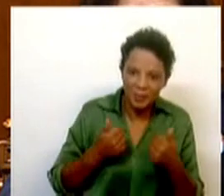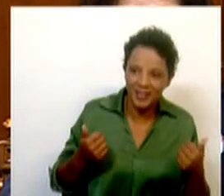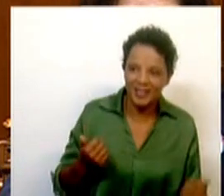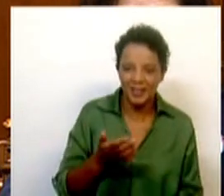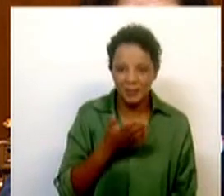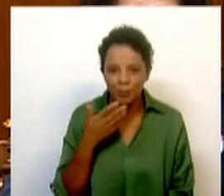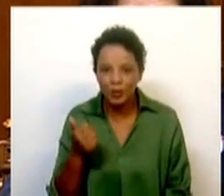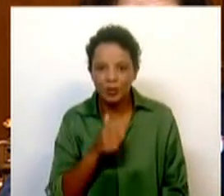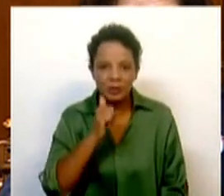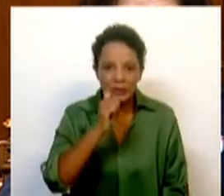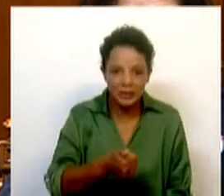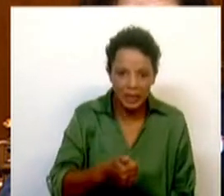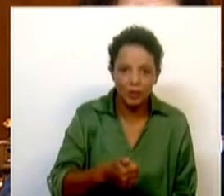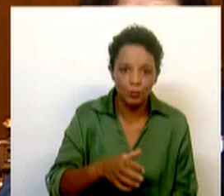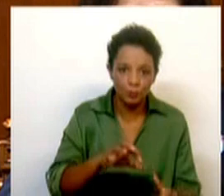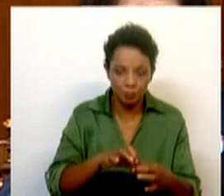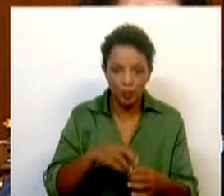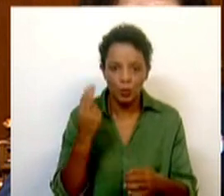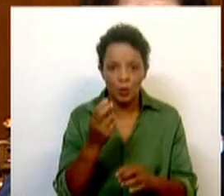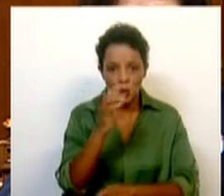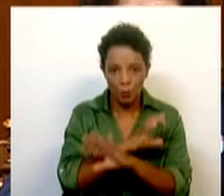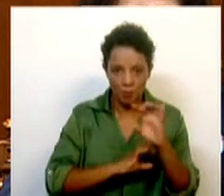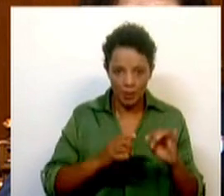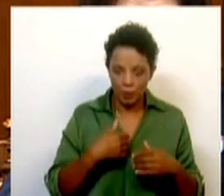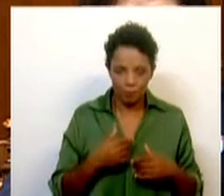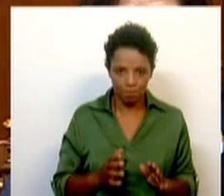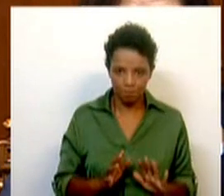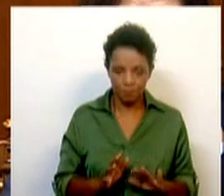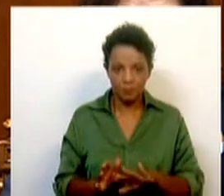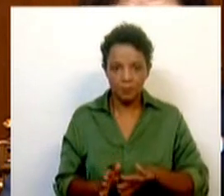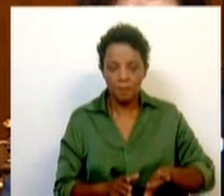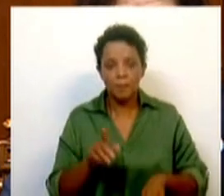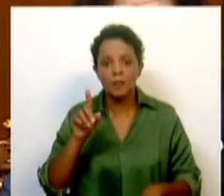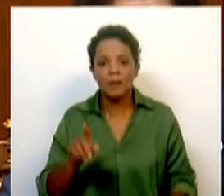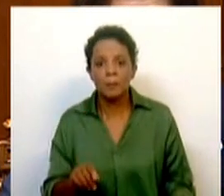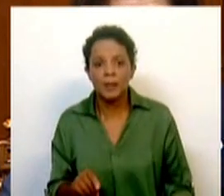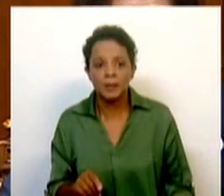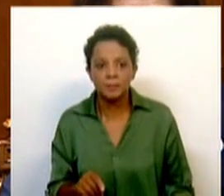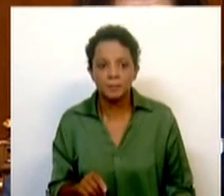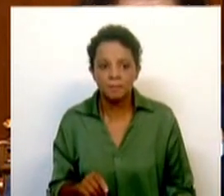tudo bonito, tudo certo naquilo que é a atuação da União Europeia. Mas também não posso